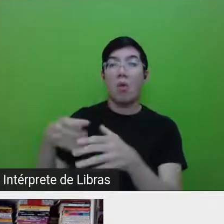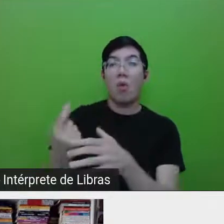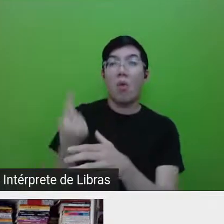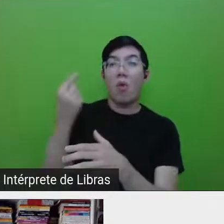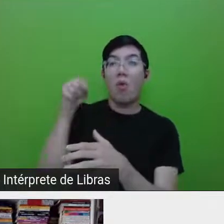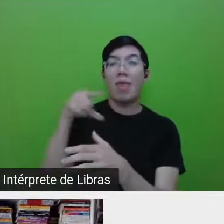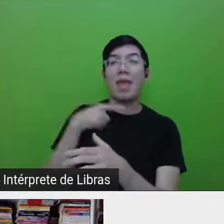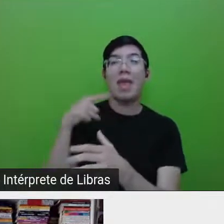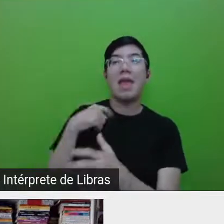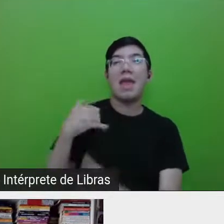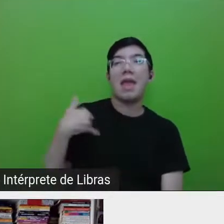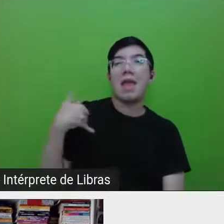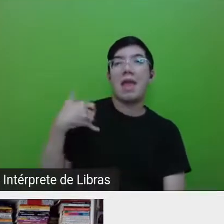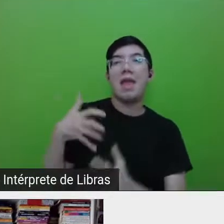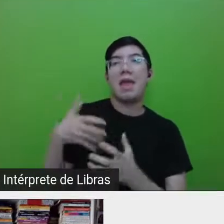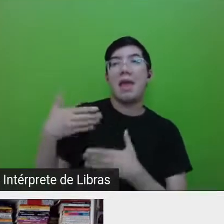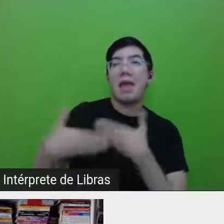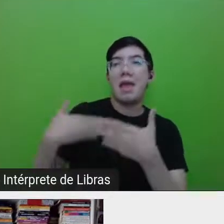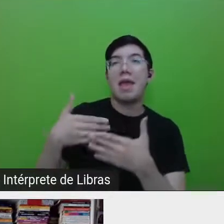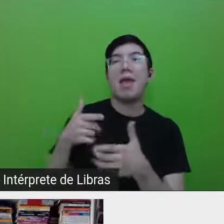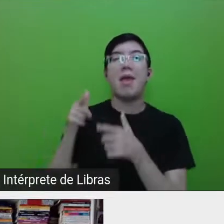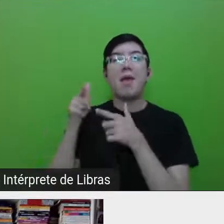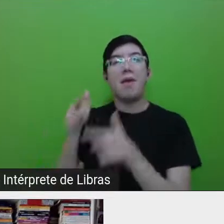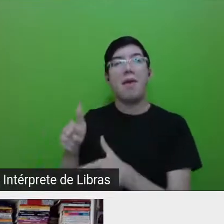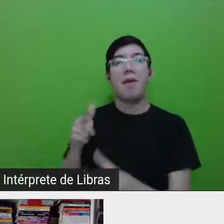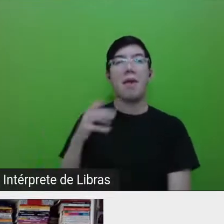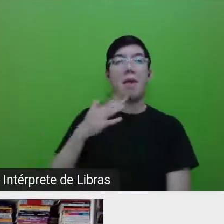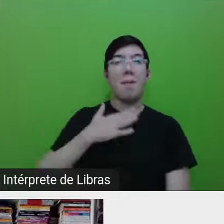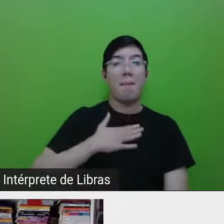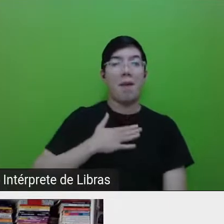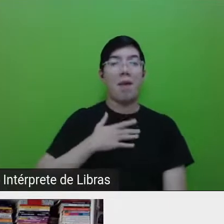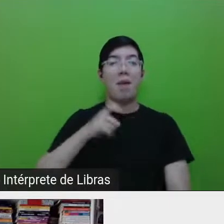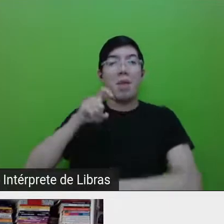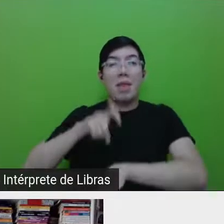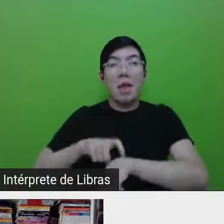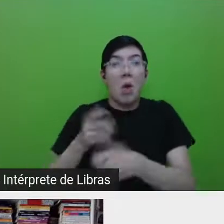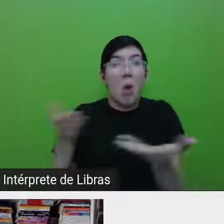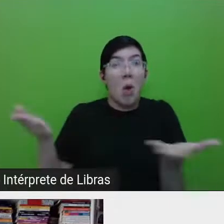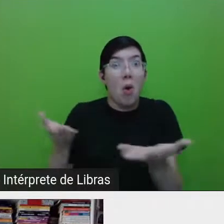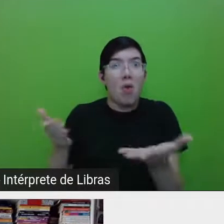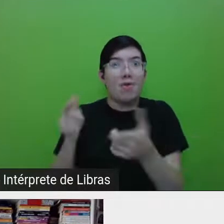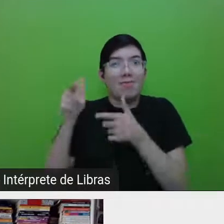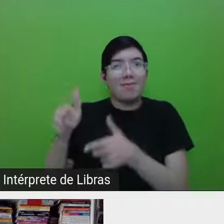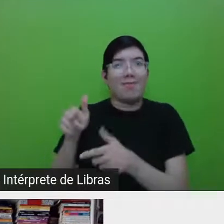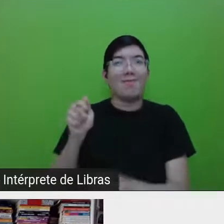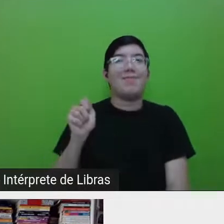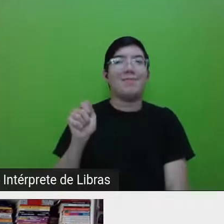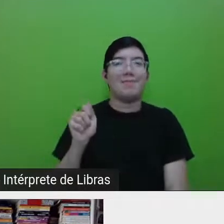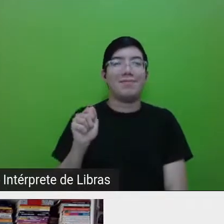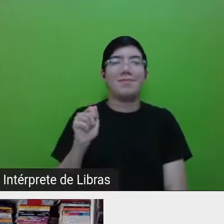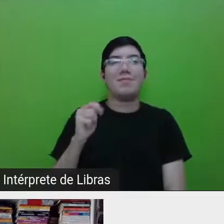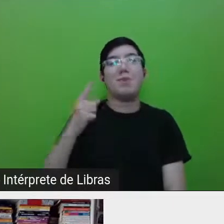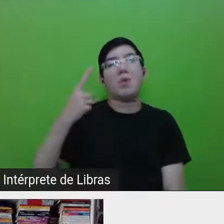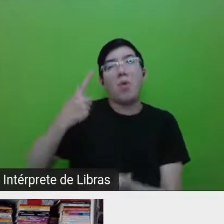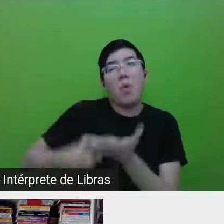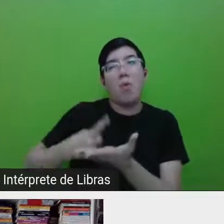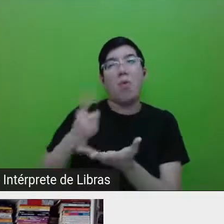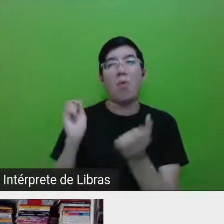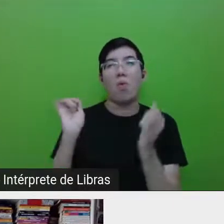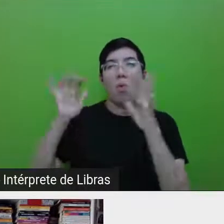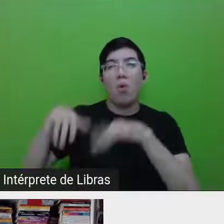experientes, que se chama Meu Tempo é Hoje. Eles se reúnem uma vez por mês e, volta e meia, a galera